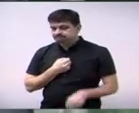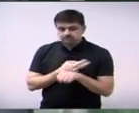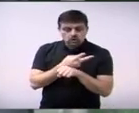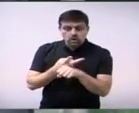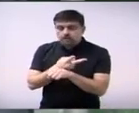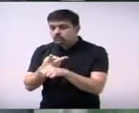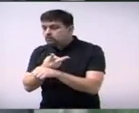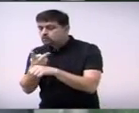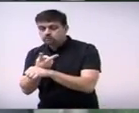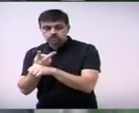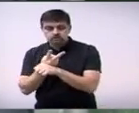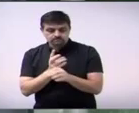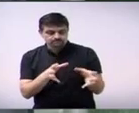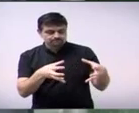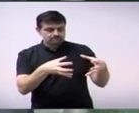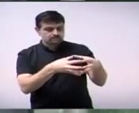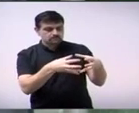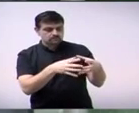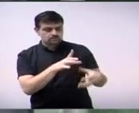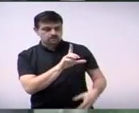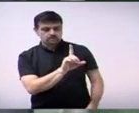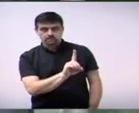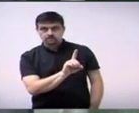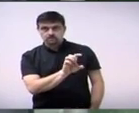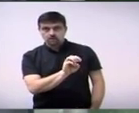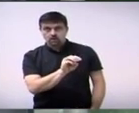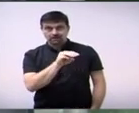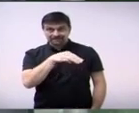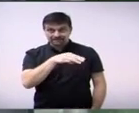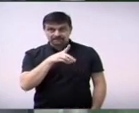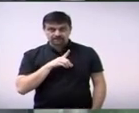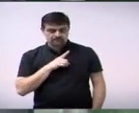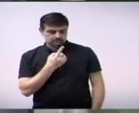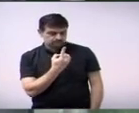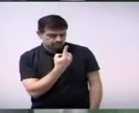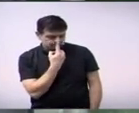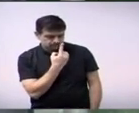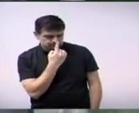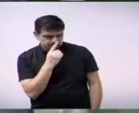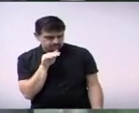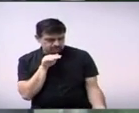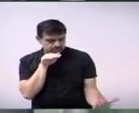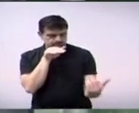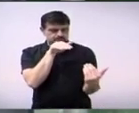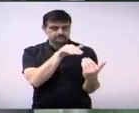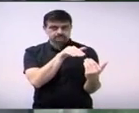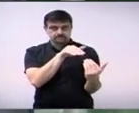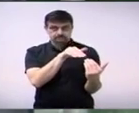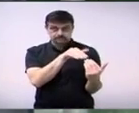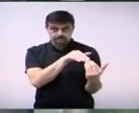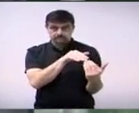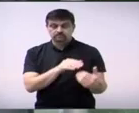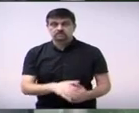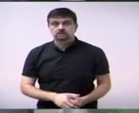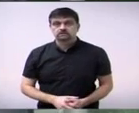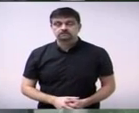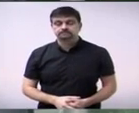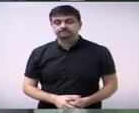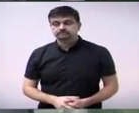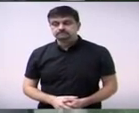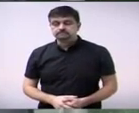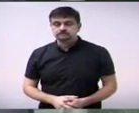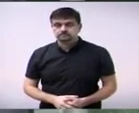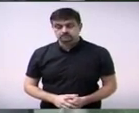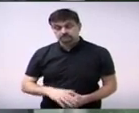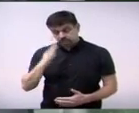não está dentro do circo de alianças do governo local, com